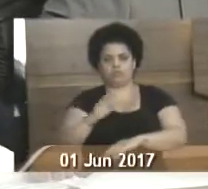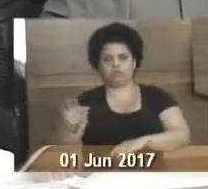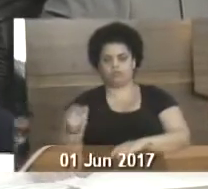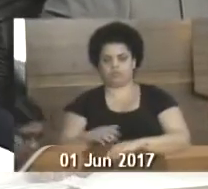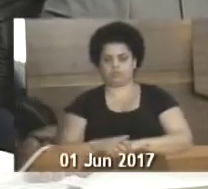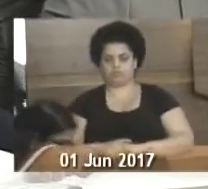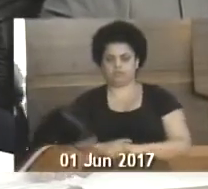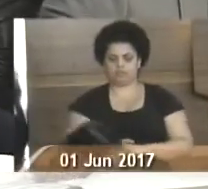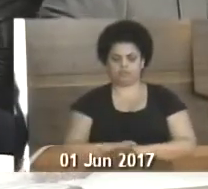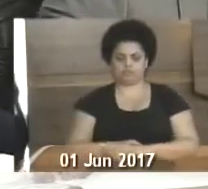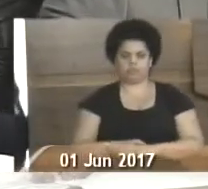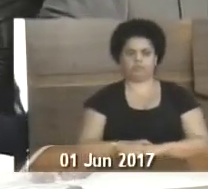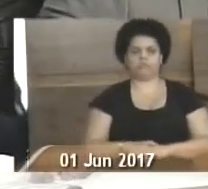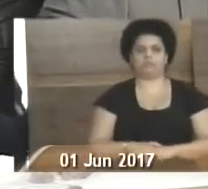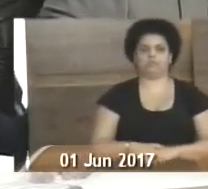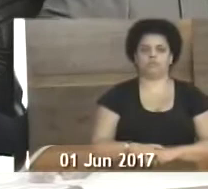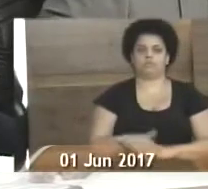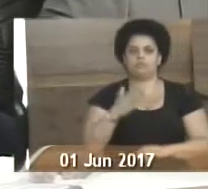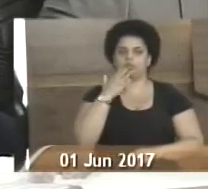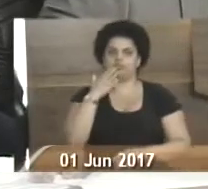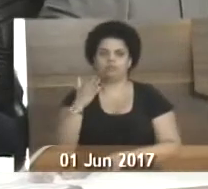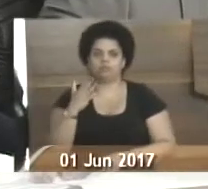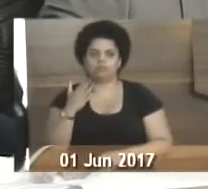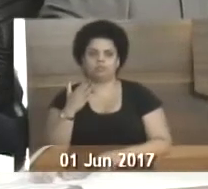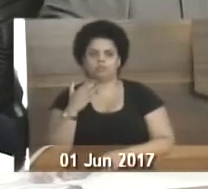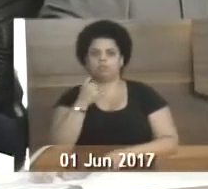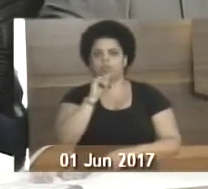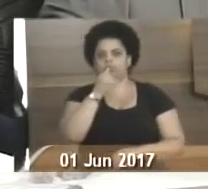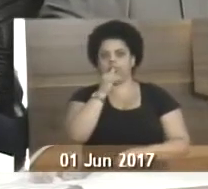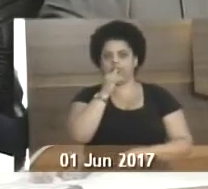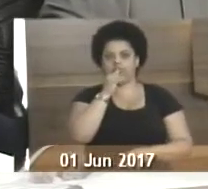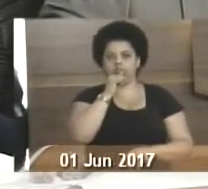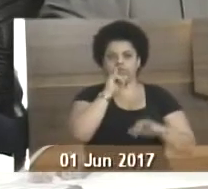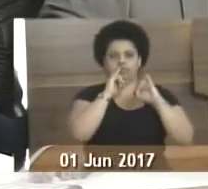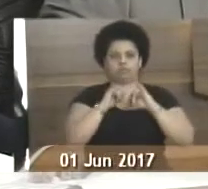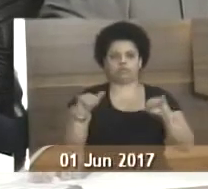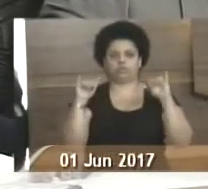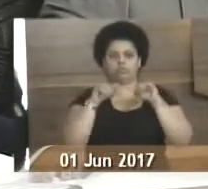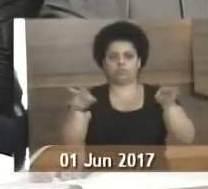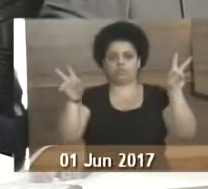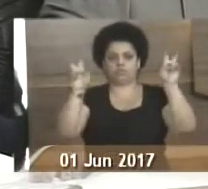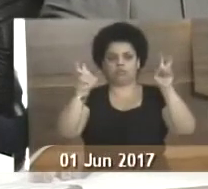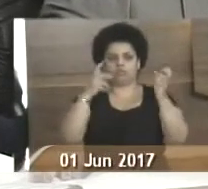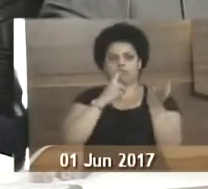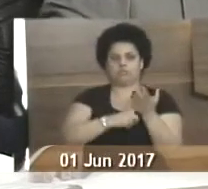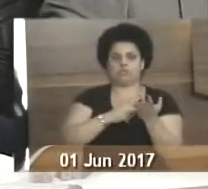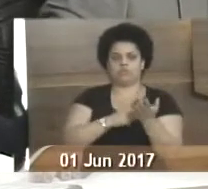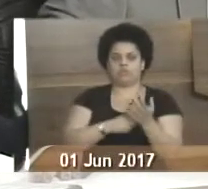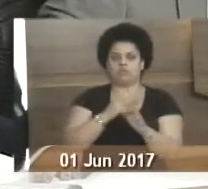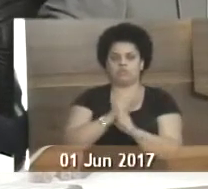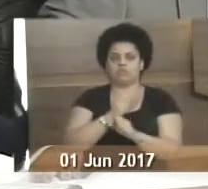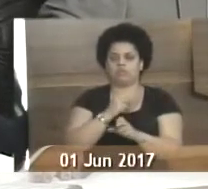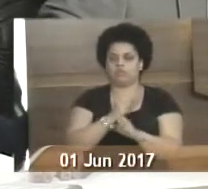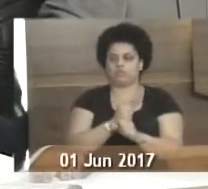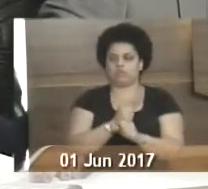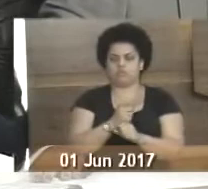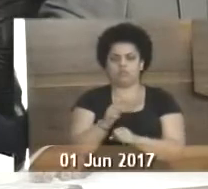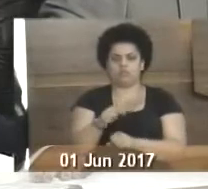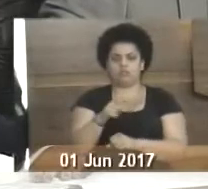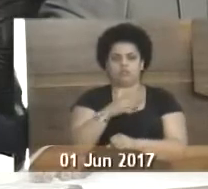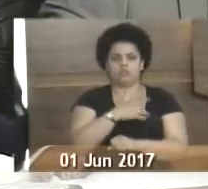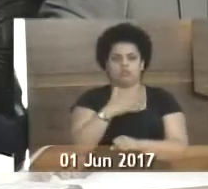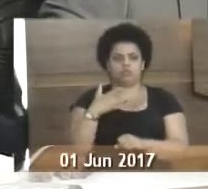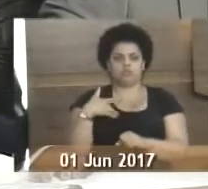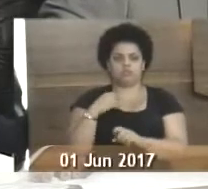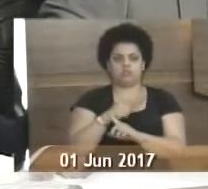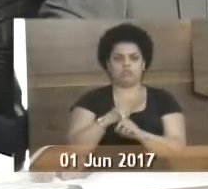Requerimento nº 628. Solicitando a eletronuclear informações sobre a previsão orçamentária de investimentos nas áreas de saúde